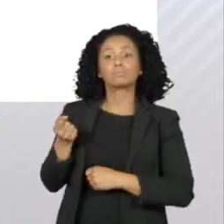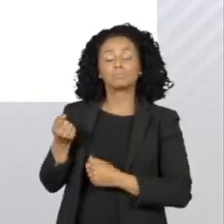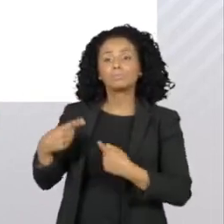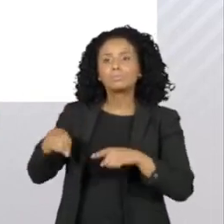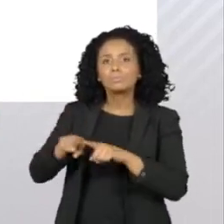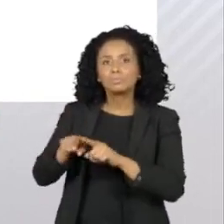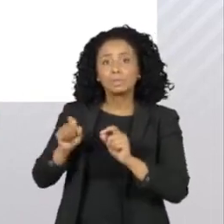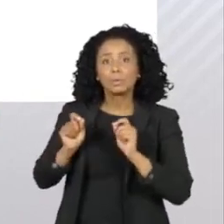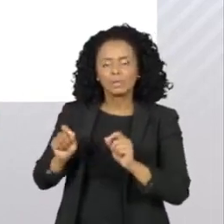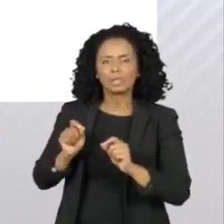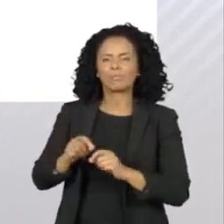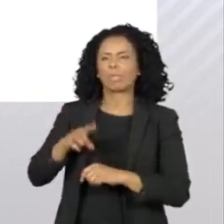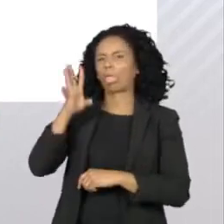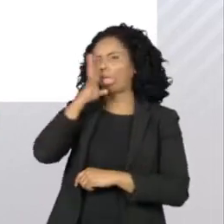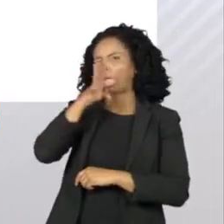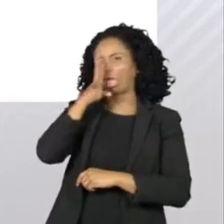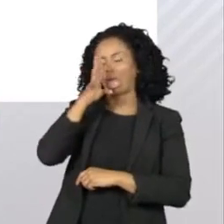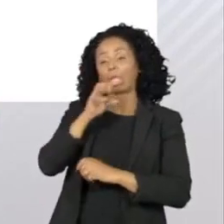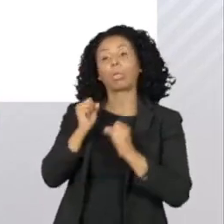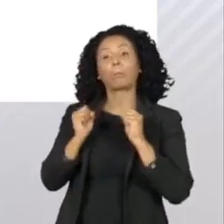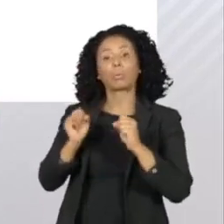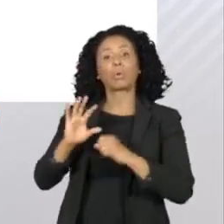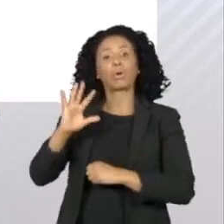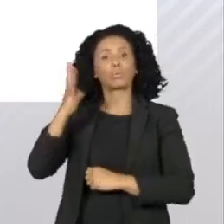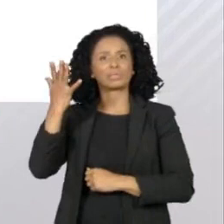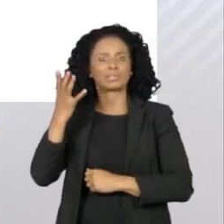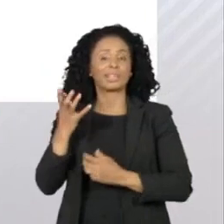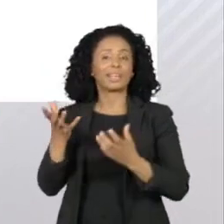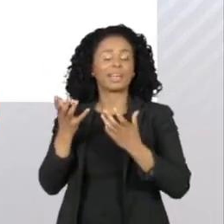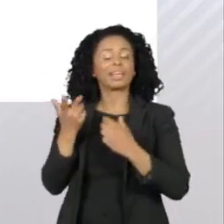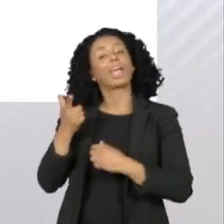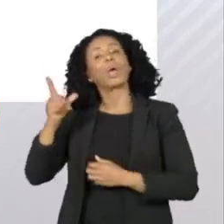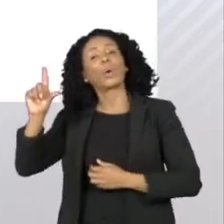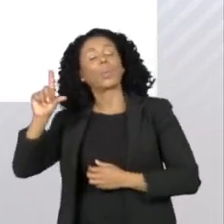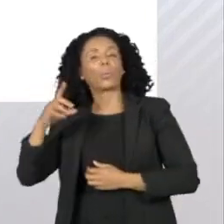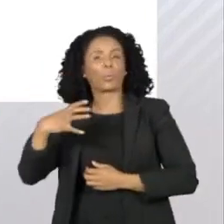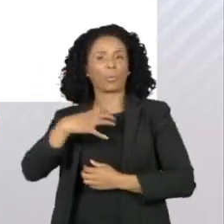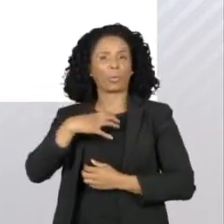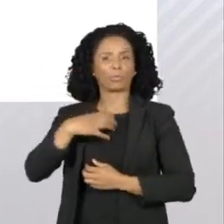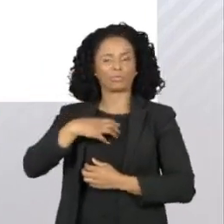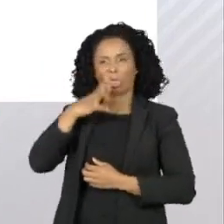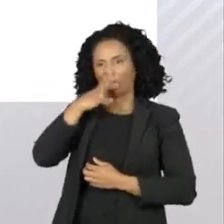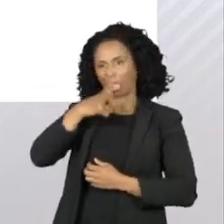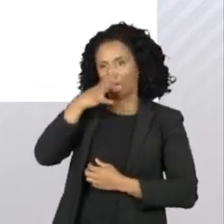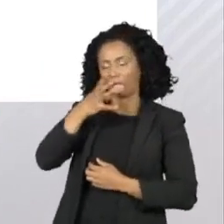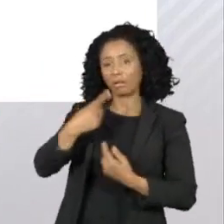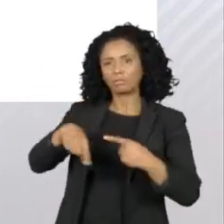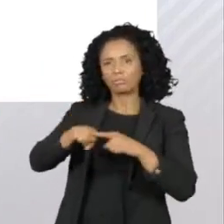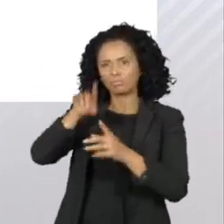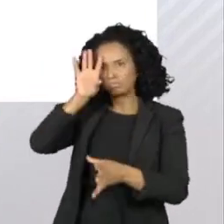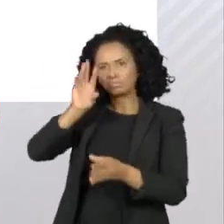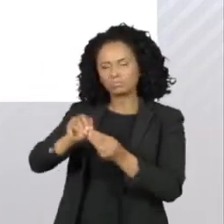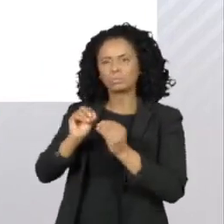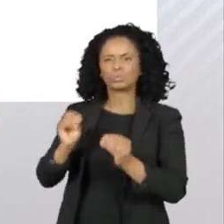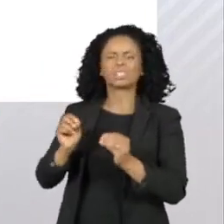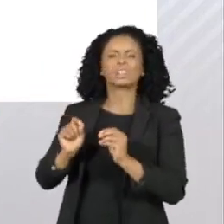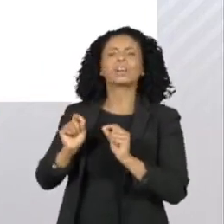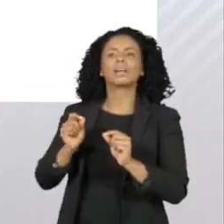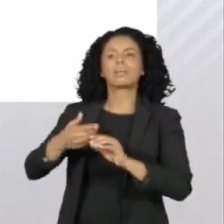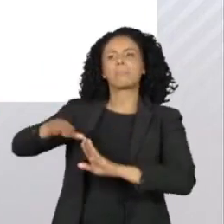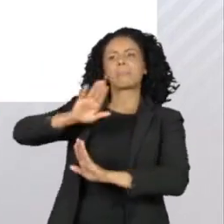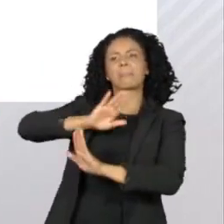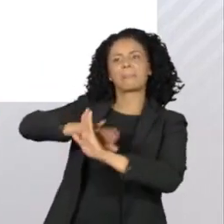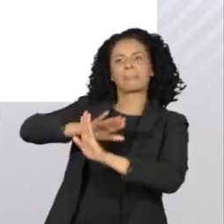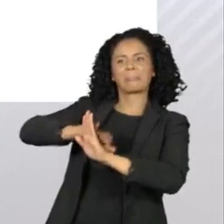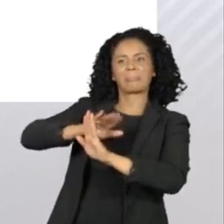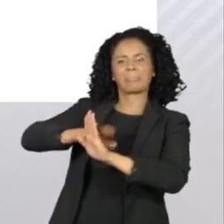podem ser cometidos sob o pretexto de enfrentar outros abusos. E concluiu, esse é o mal das aparências. Elas